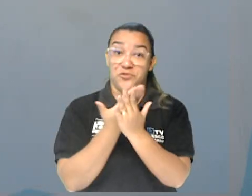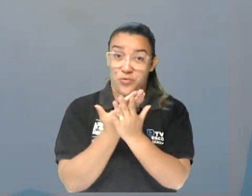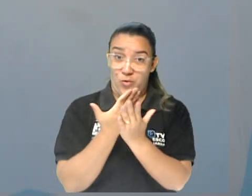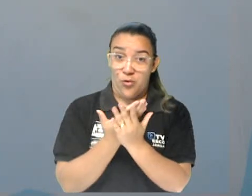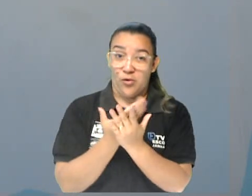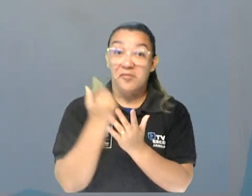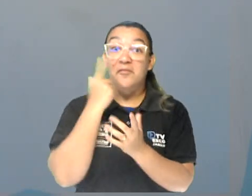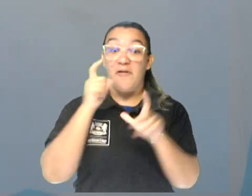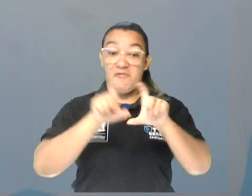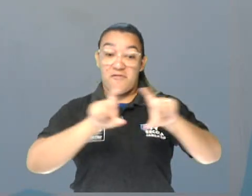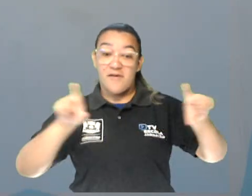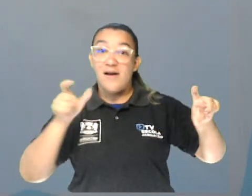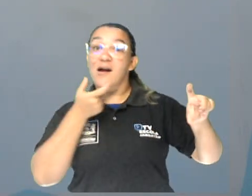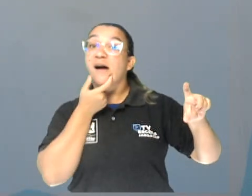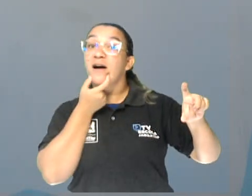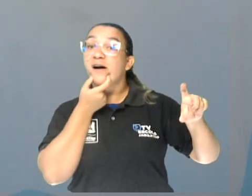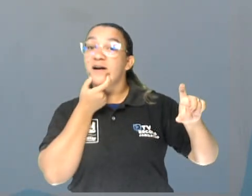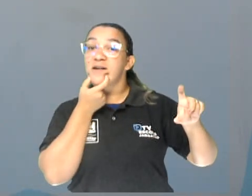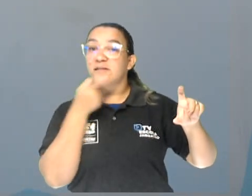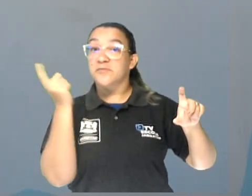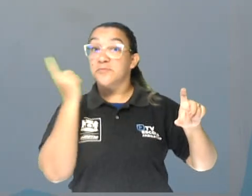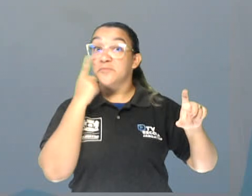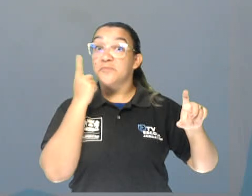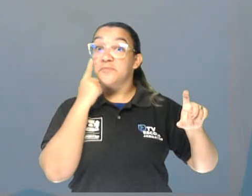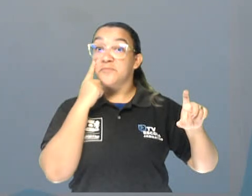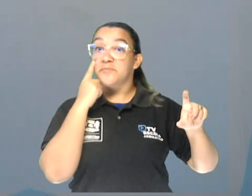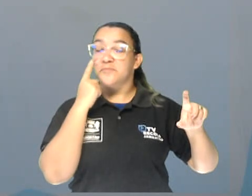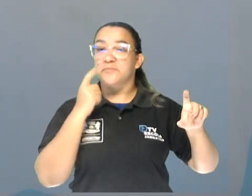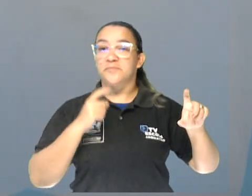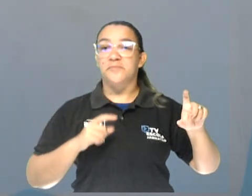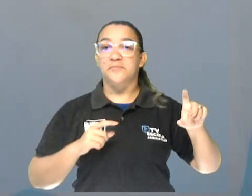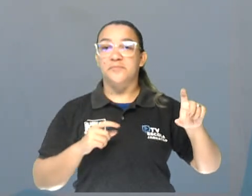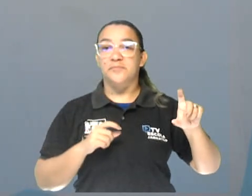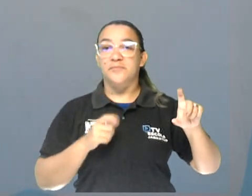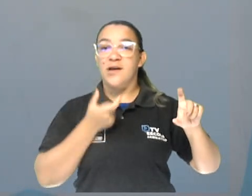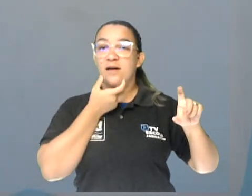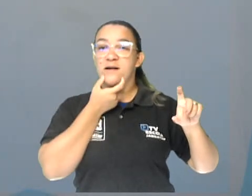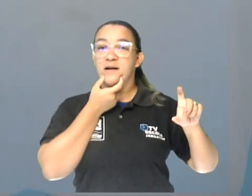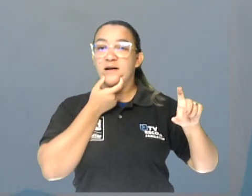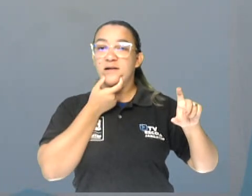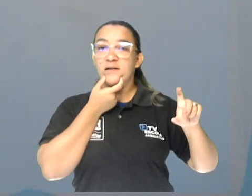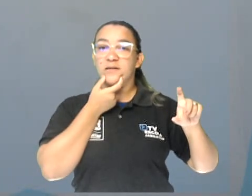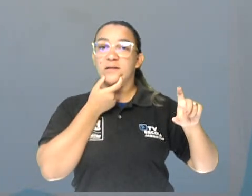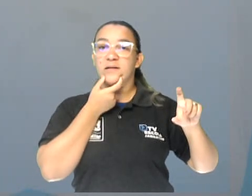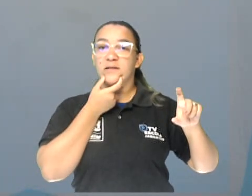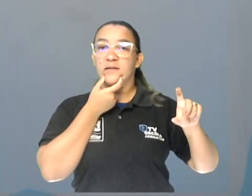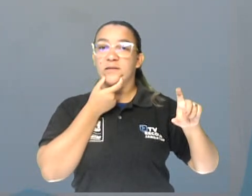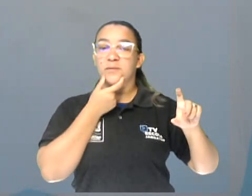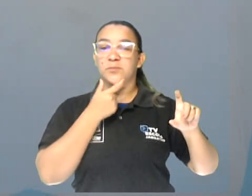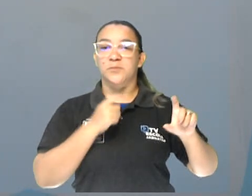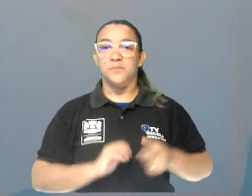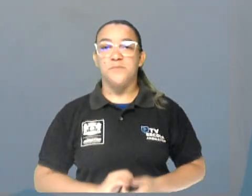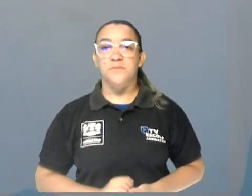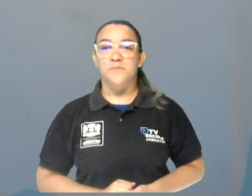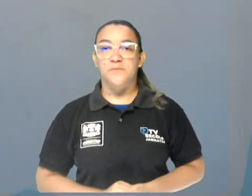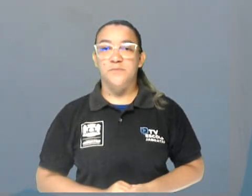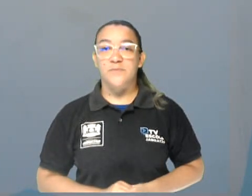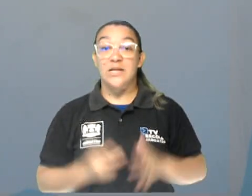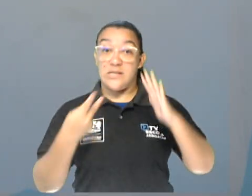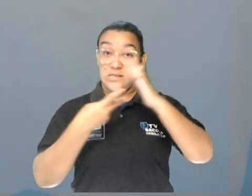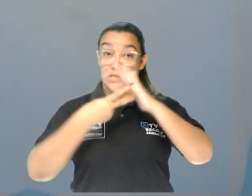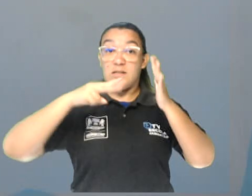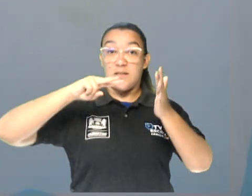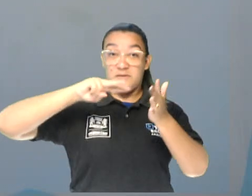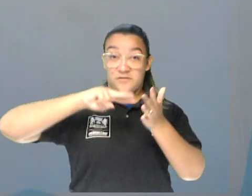Eu digo dessa forma aí. Dá uma olhada. There is one school in my neighborhood. Ou